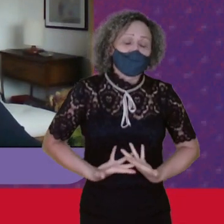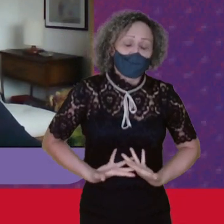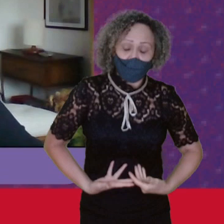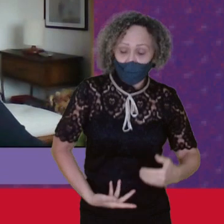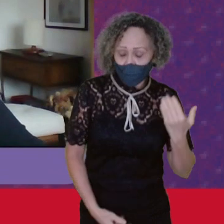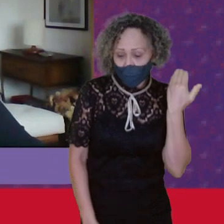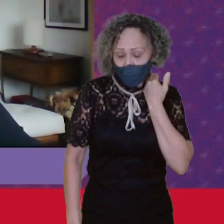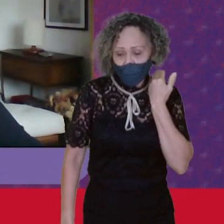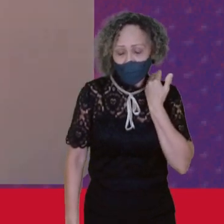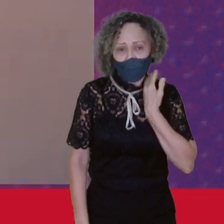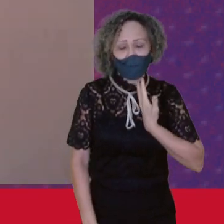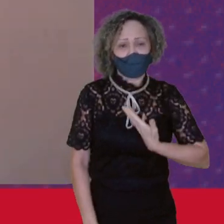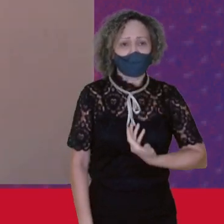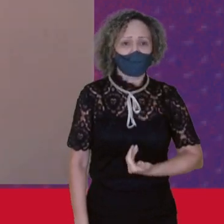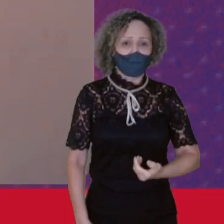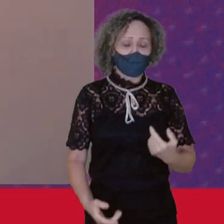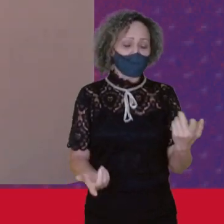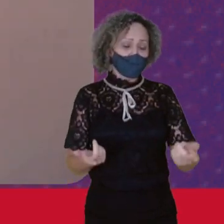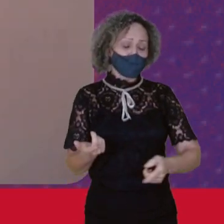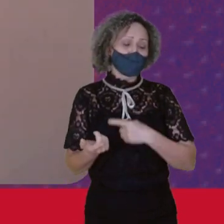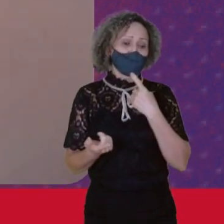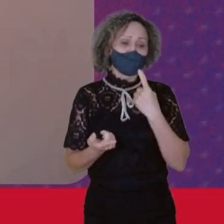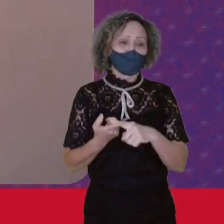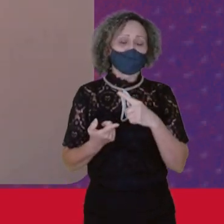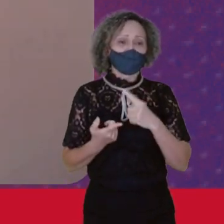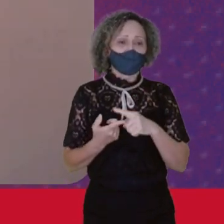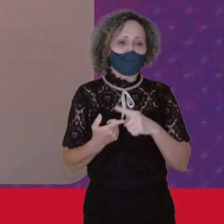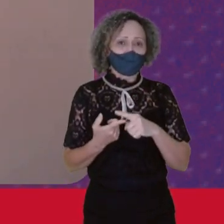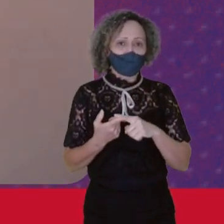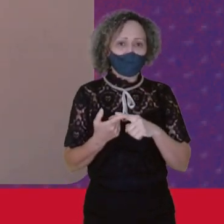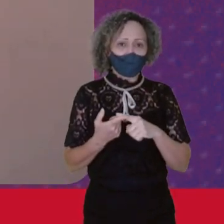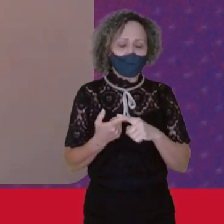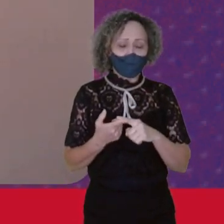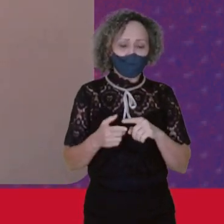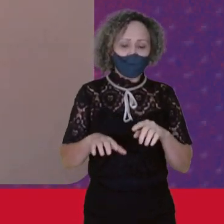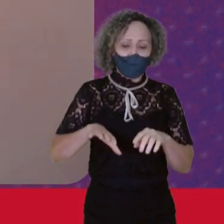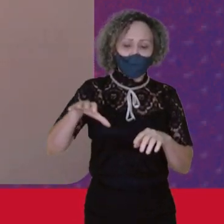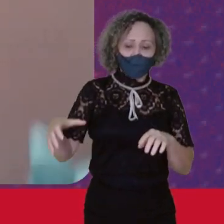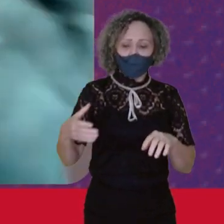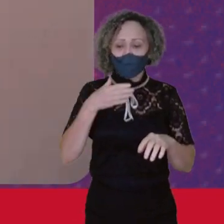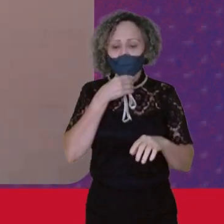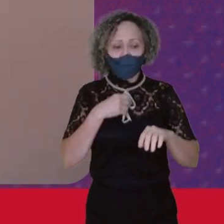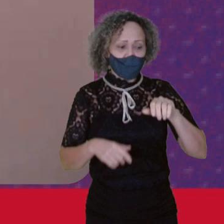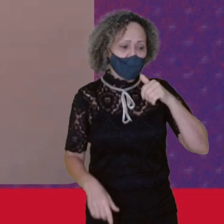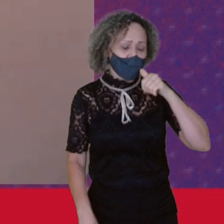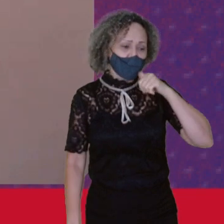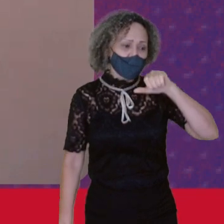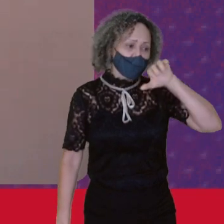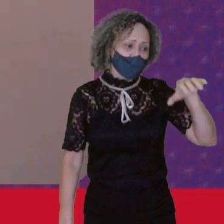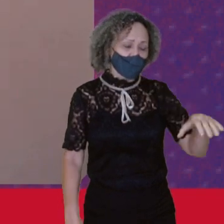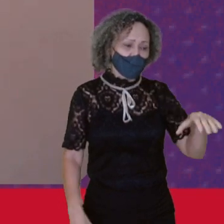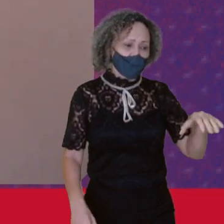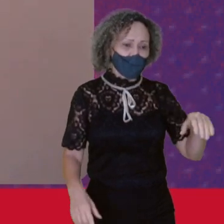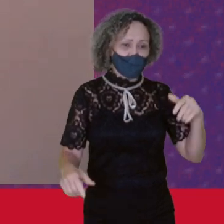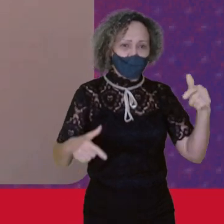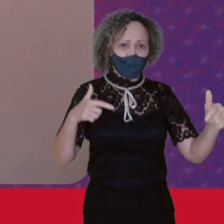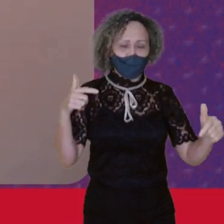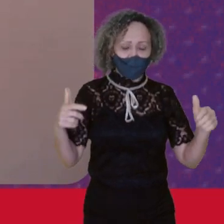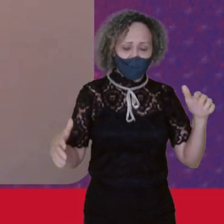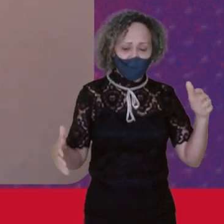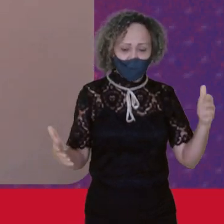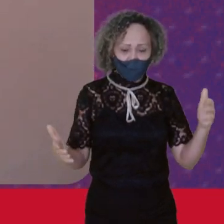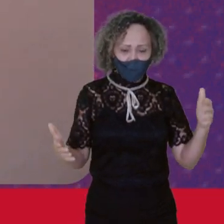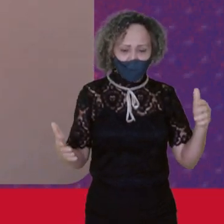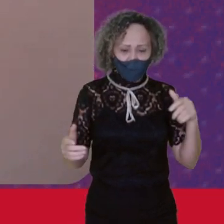Seja porque A divisão sexual Do trabalho Já nos impõe Historicamente Tudo isso